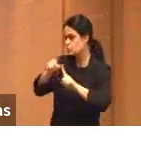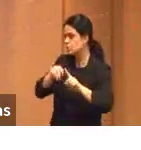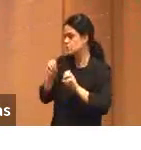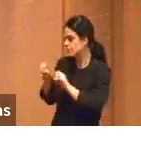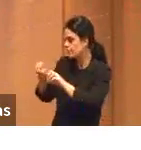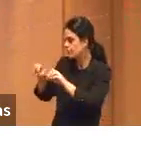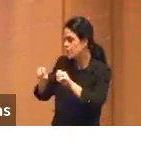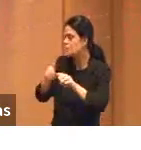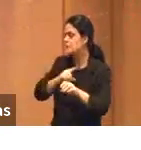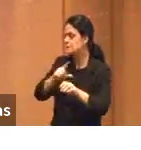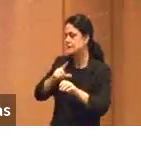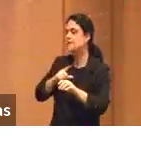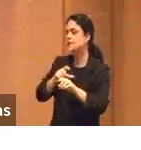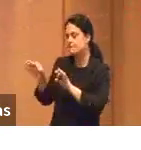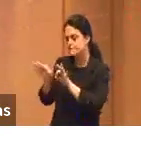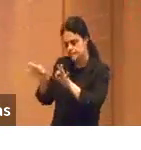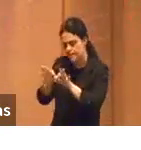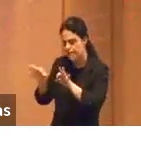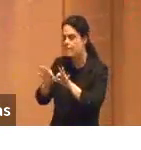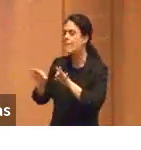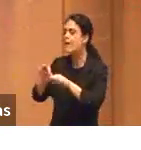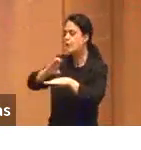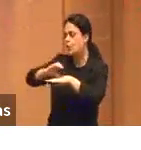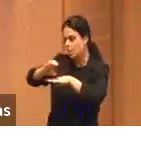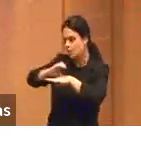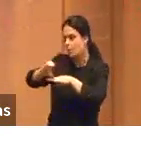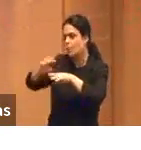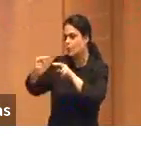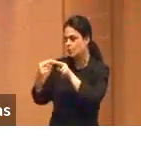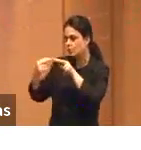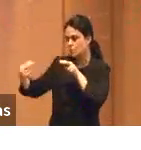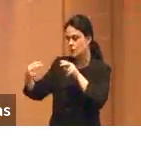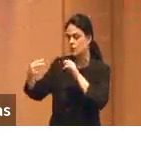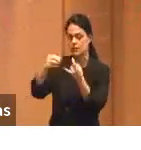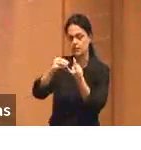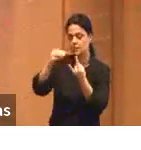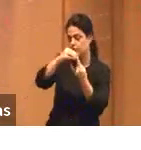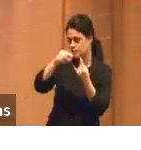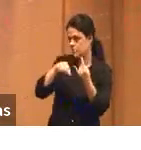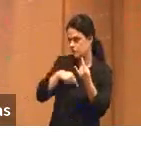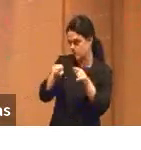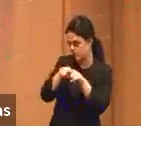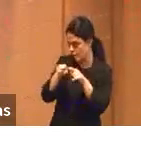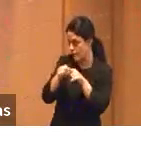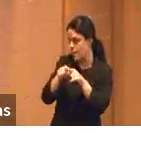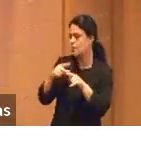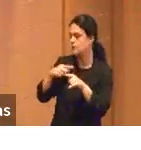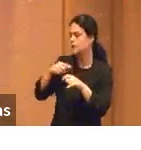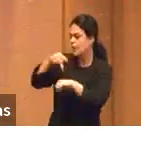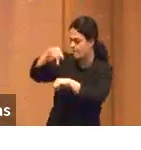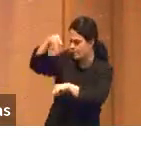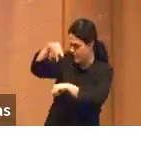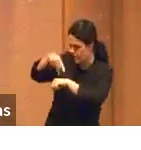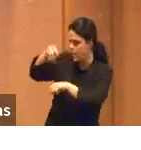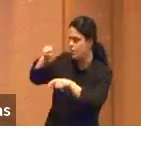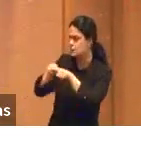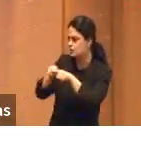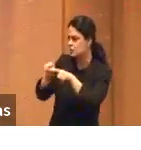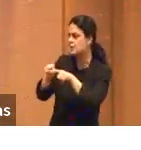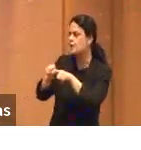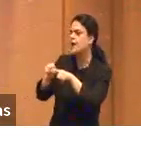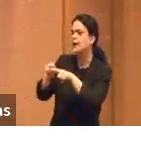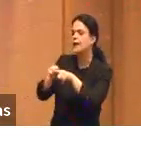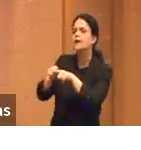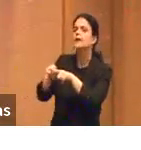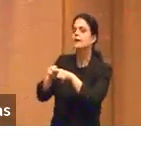desenvolvemos cursos à distância como outras instituições da Fiocruz, mas a gente tem nossos cursos todos de pós-graduação, nível técnico,